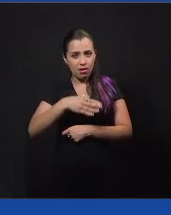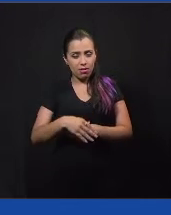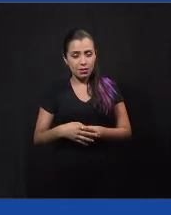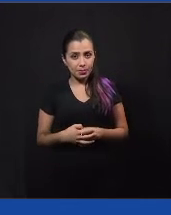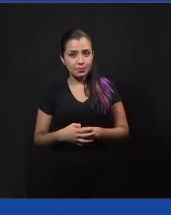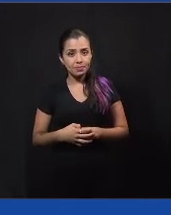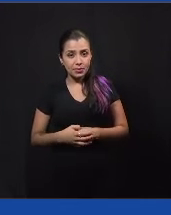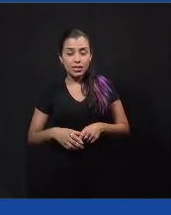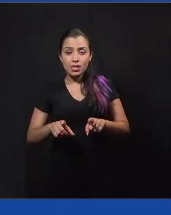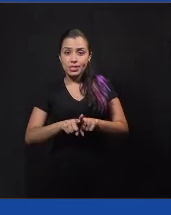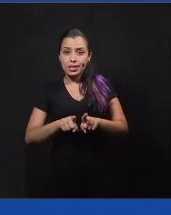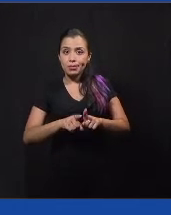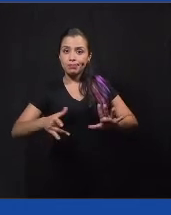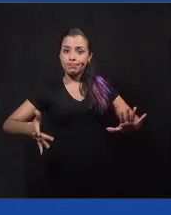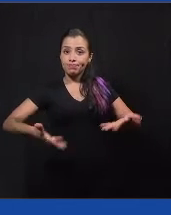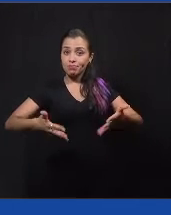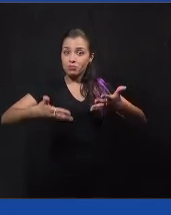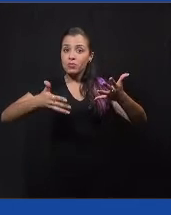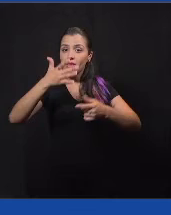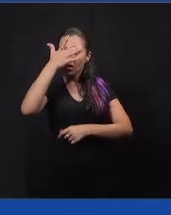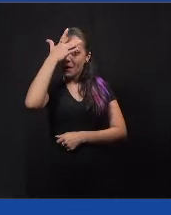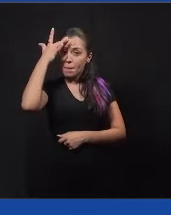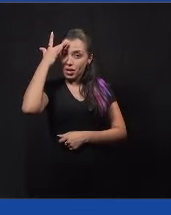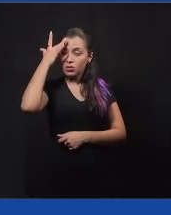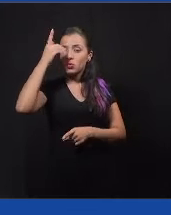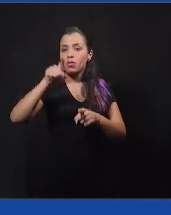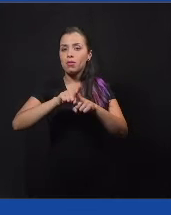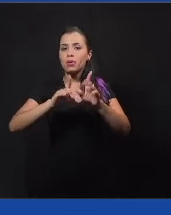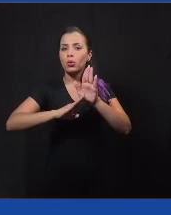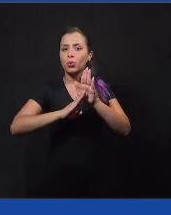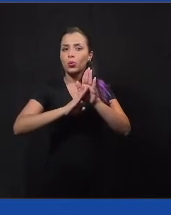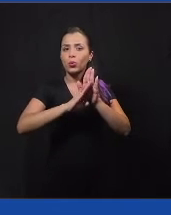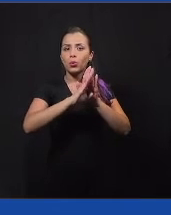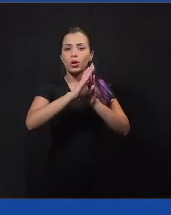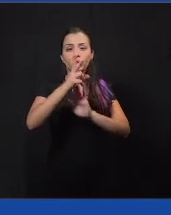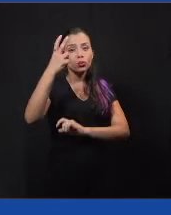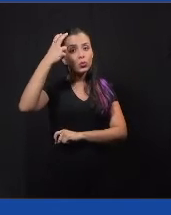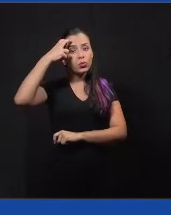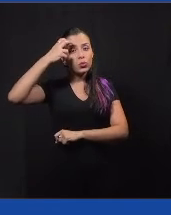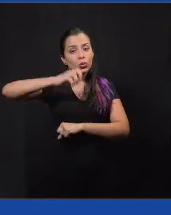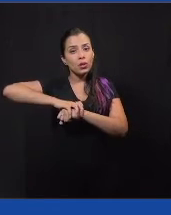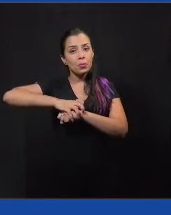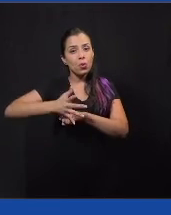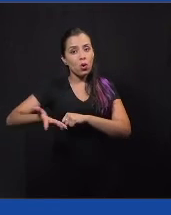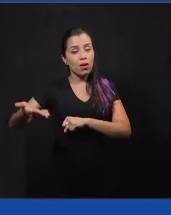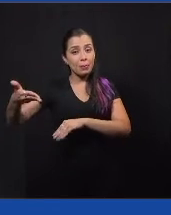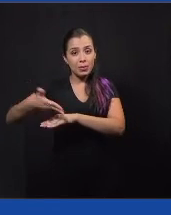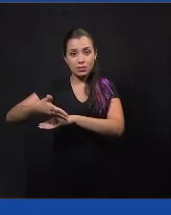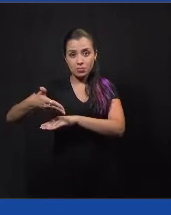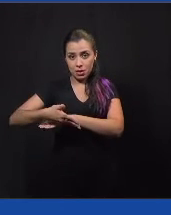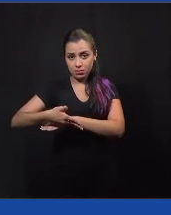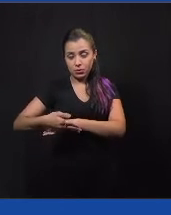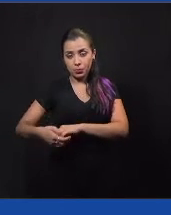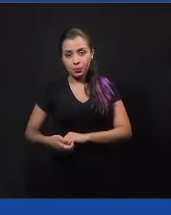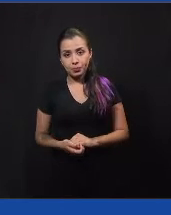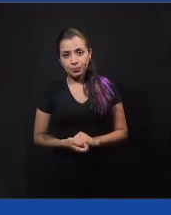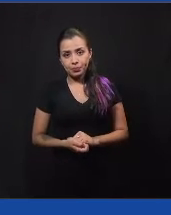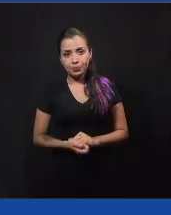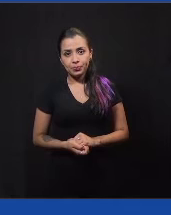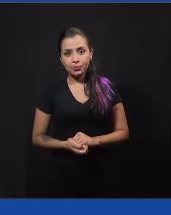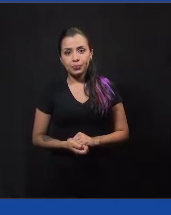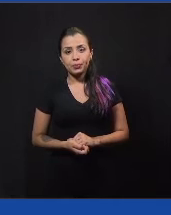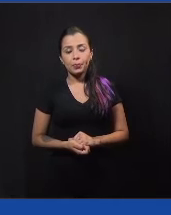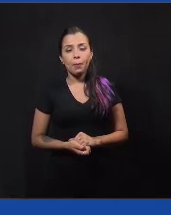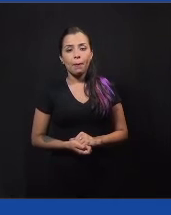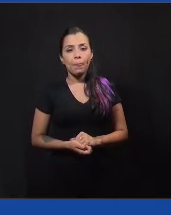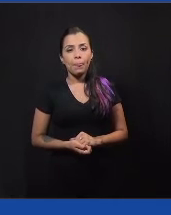maior engajamento cívico da população, crescimento dos indicadores de cultura democrática e de participação. Então, assim, a gente sabe que isso